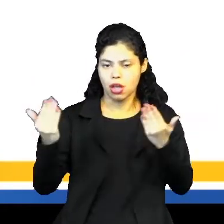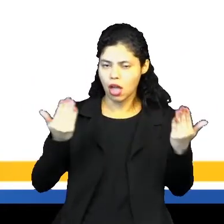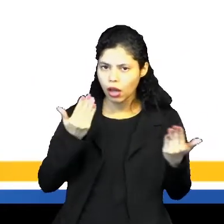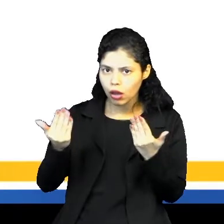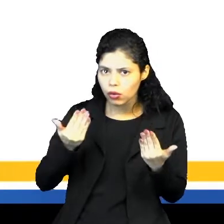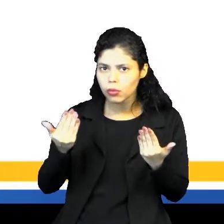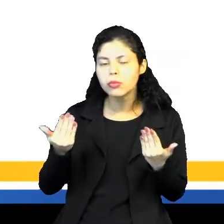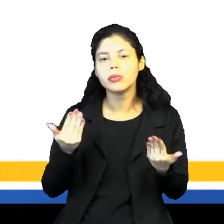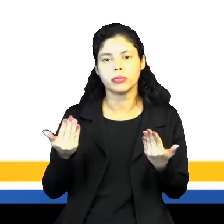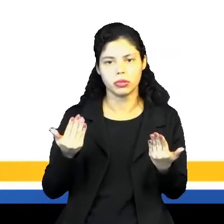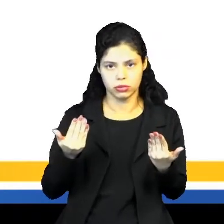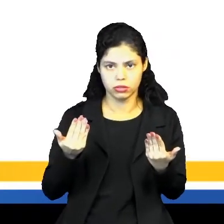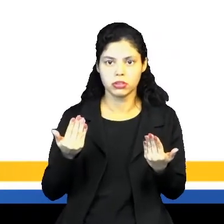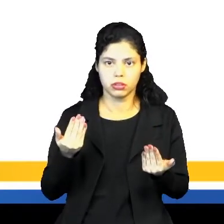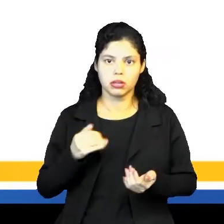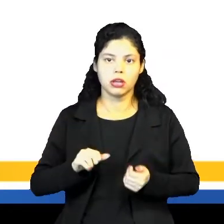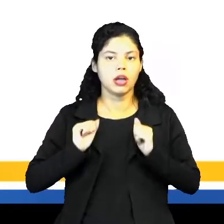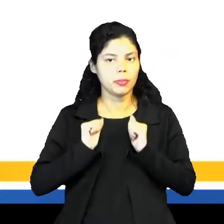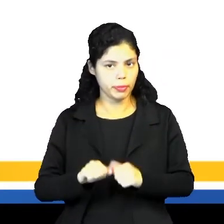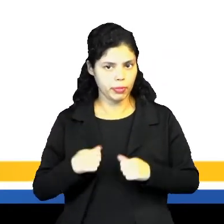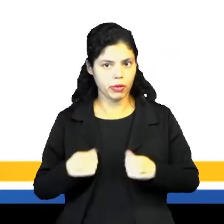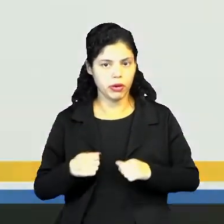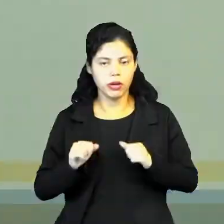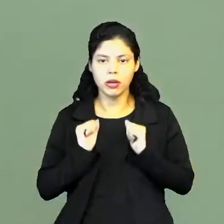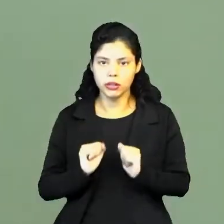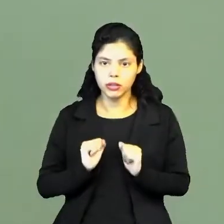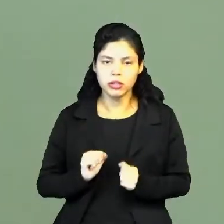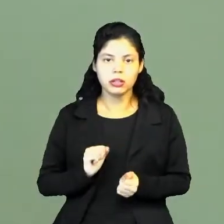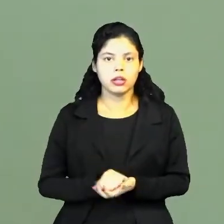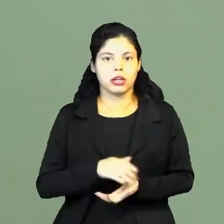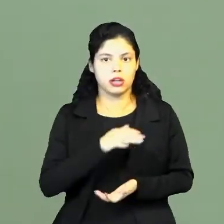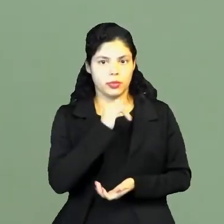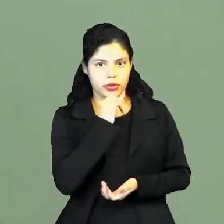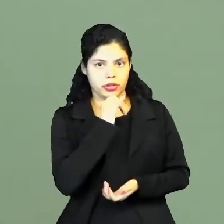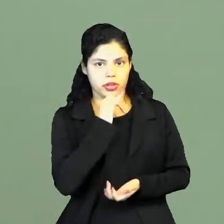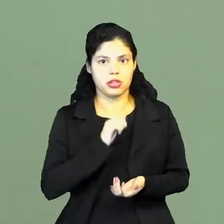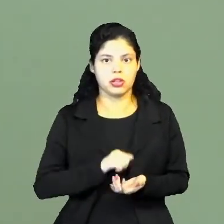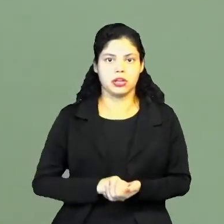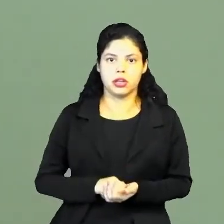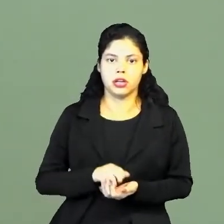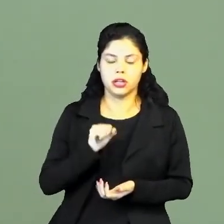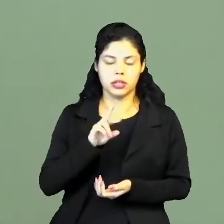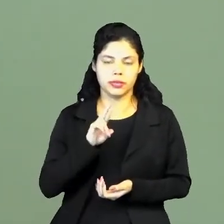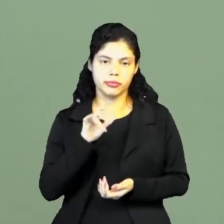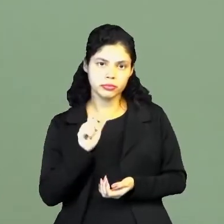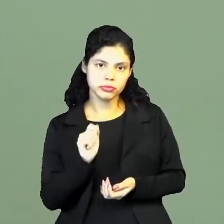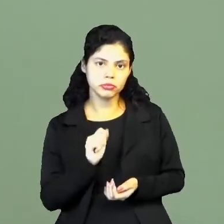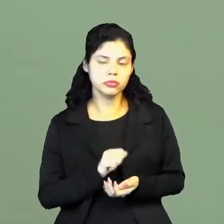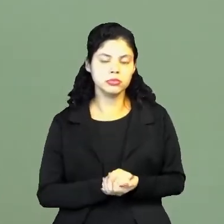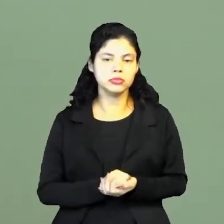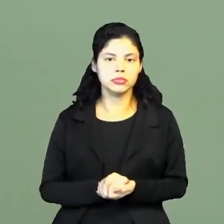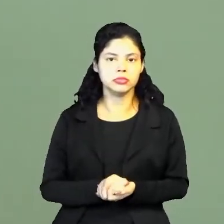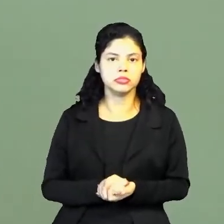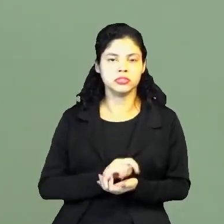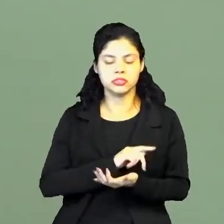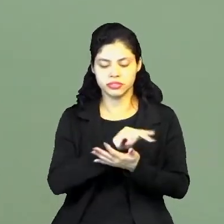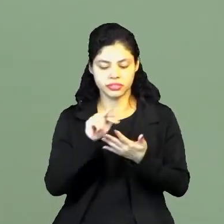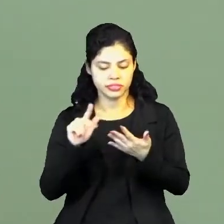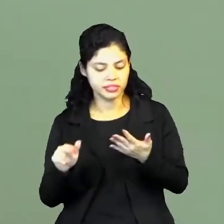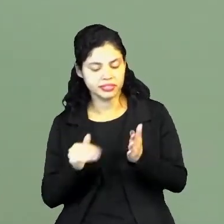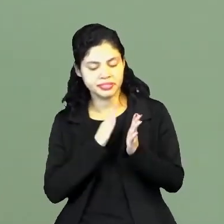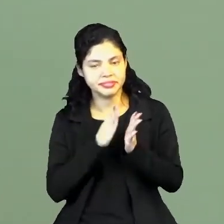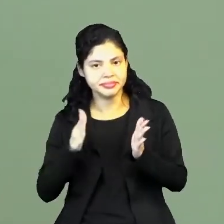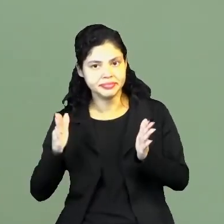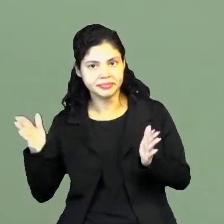algum tipo de relação, né? Por exemplo, sei lá, um serial killer cometeu aí uma bárbara de assassinato, né?